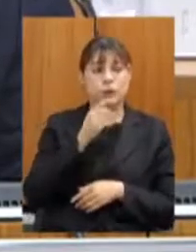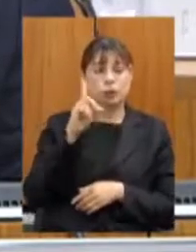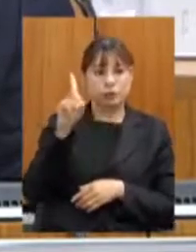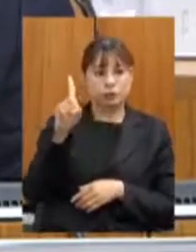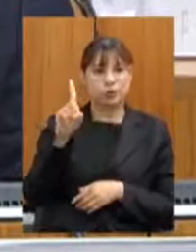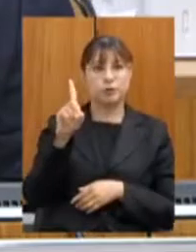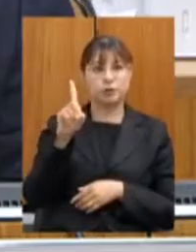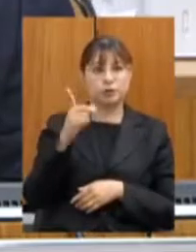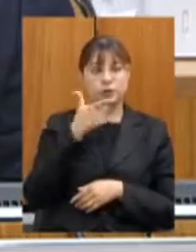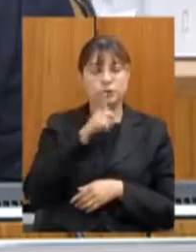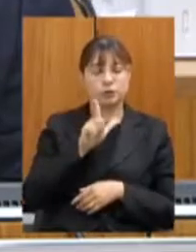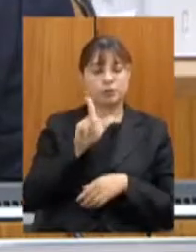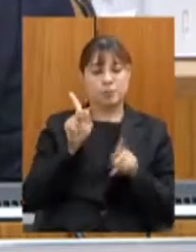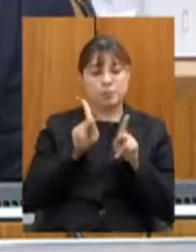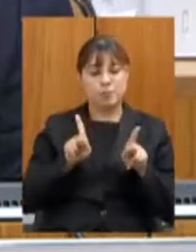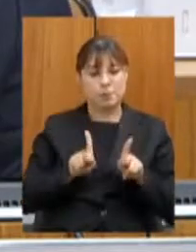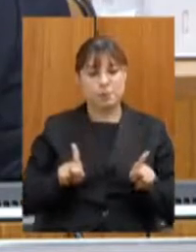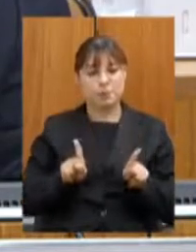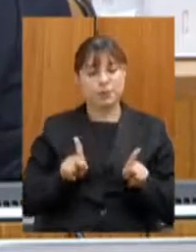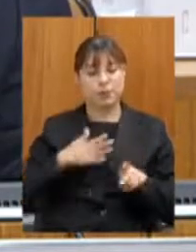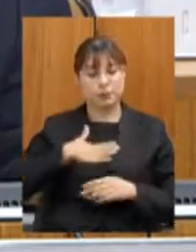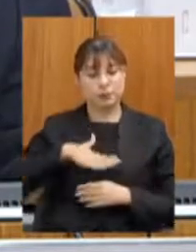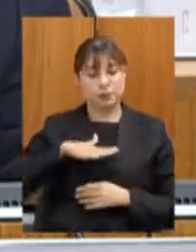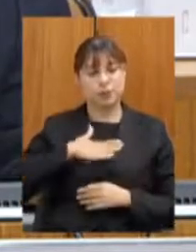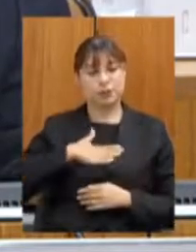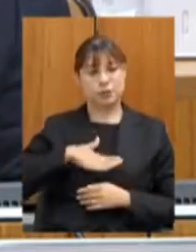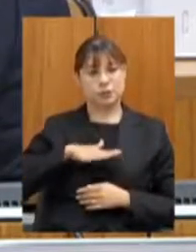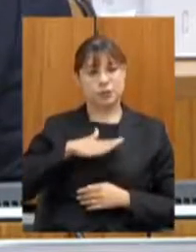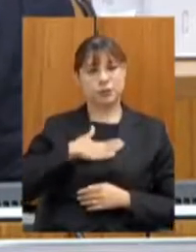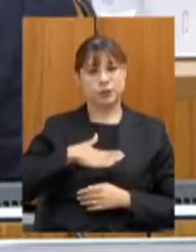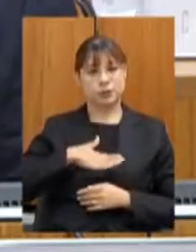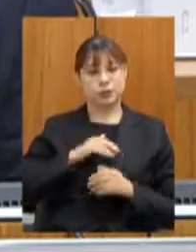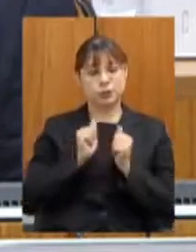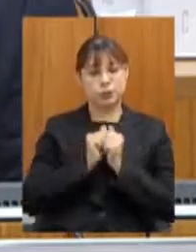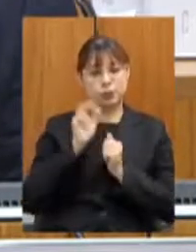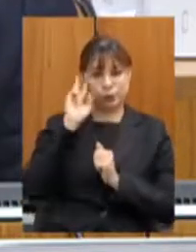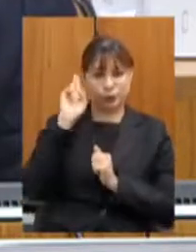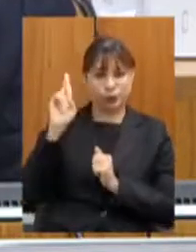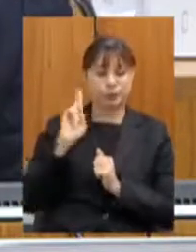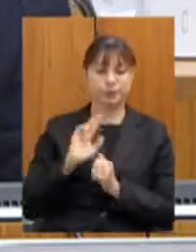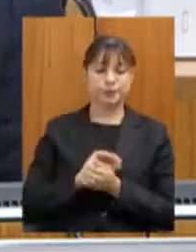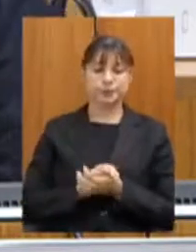certamente encontre a paz e o descanso nos braços do senhor.